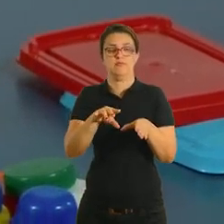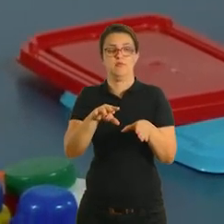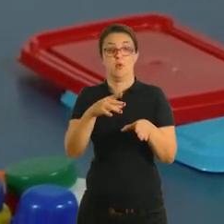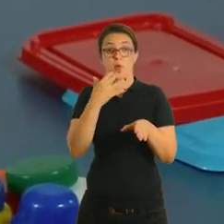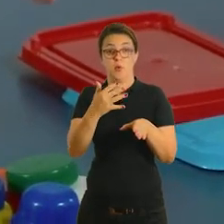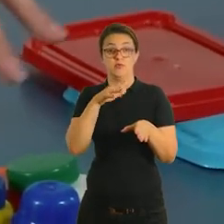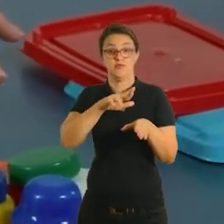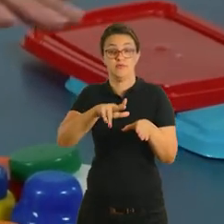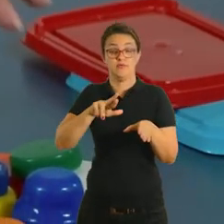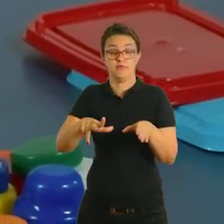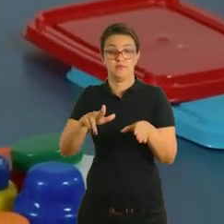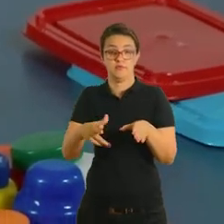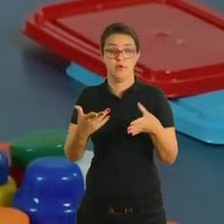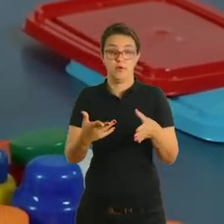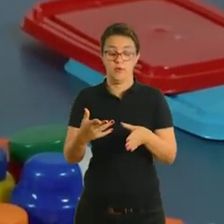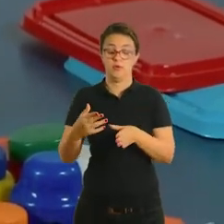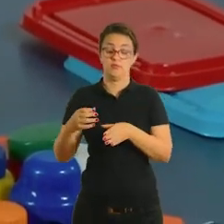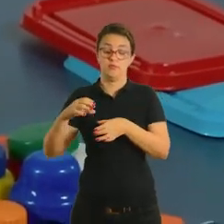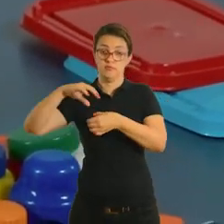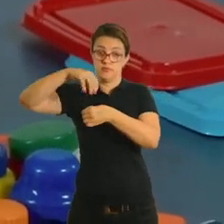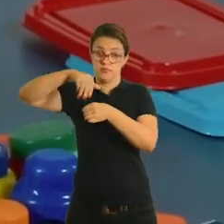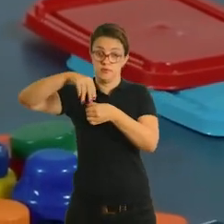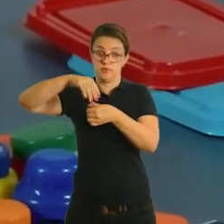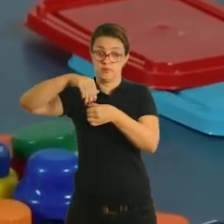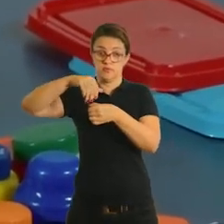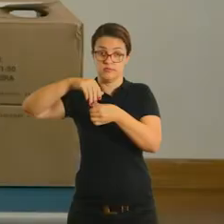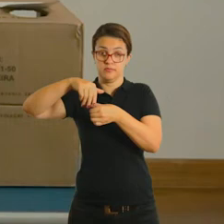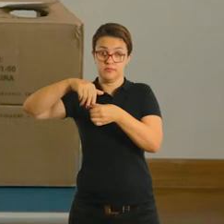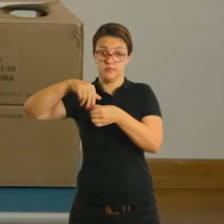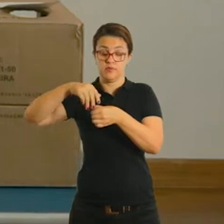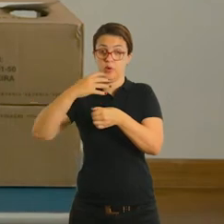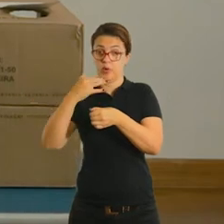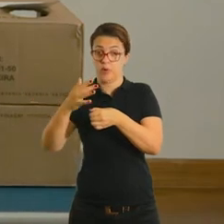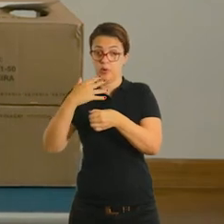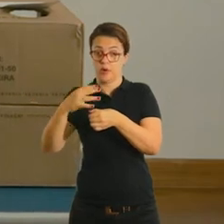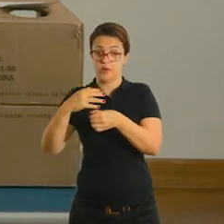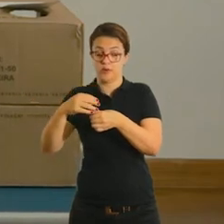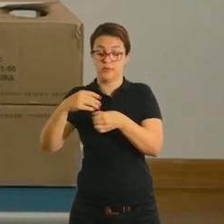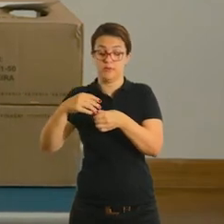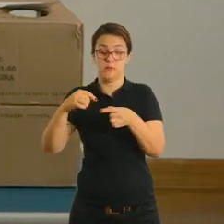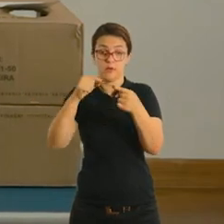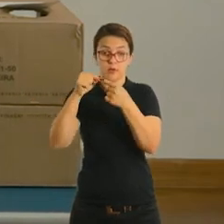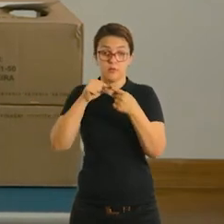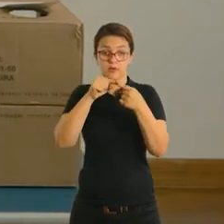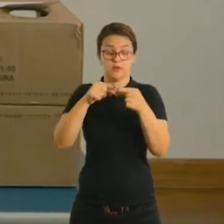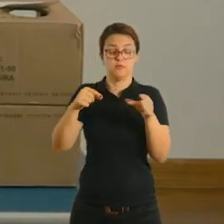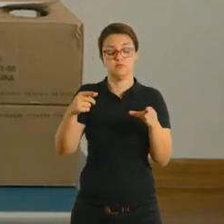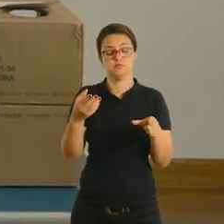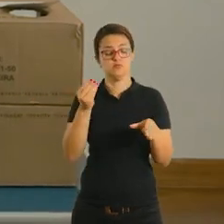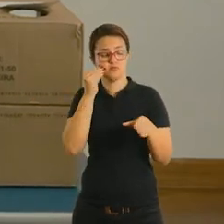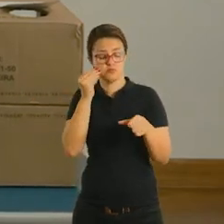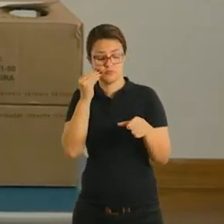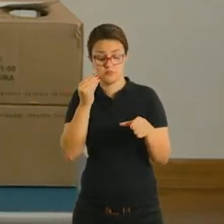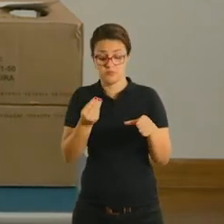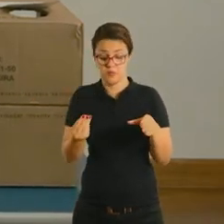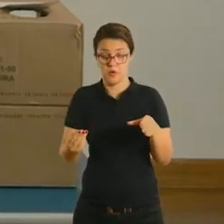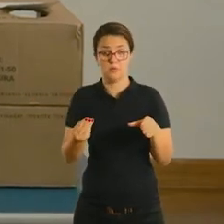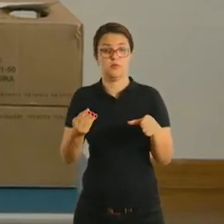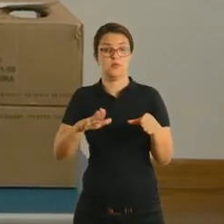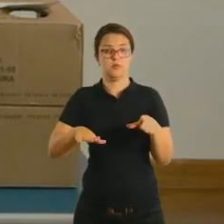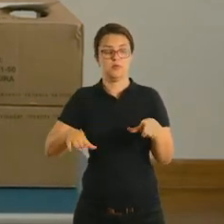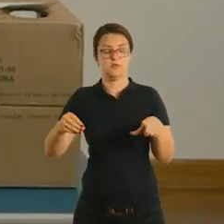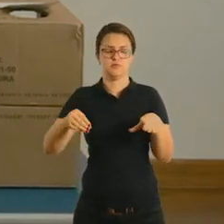deixa para a criança um monte de tampinha colorida para ela ir encaixando em cada goma. Então deixa ela experimentar, deixa ela testar